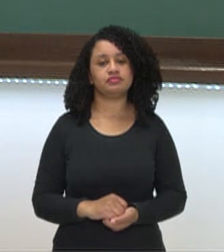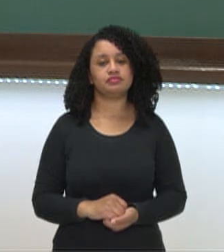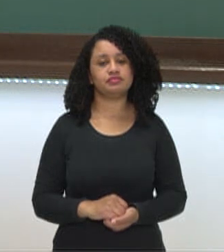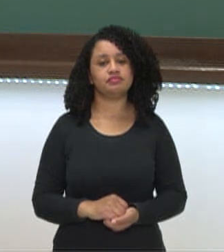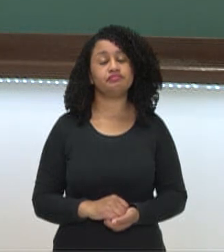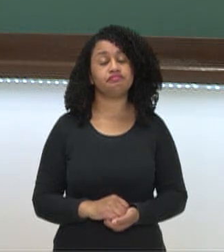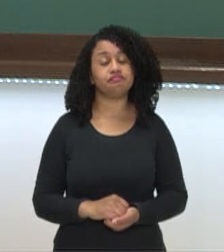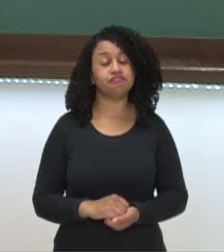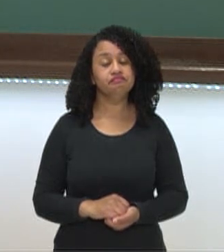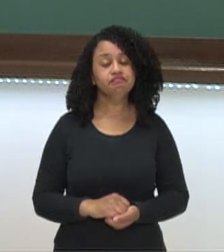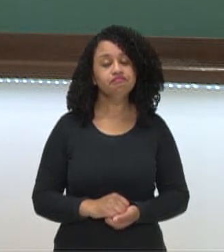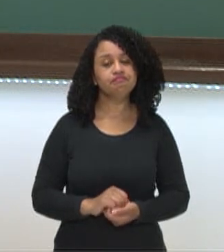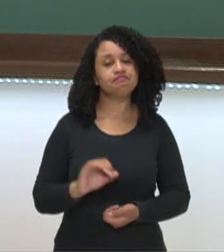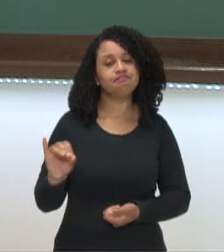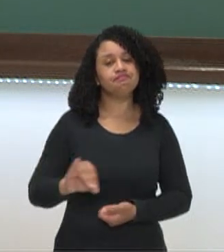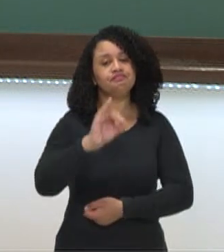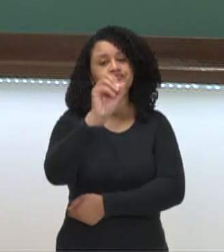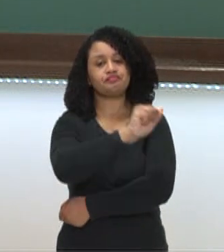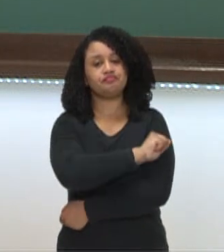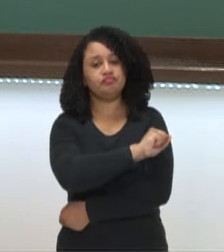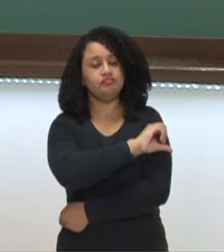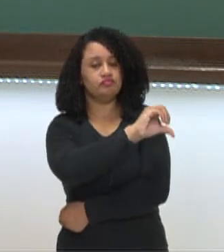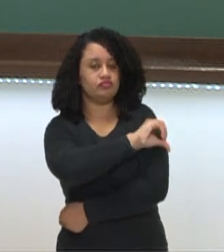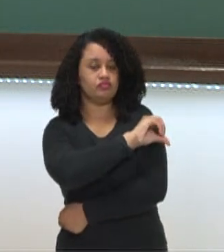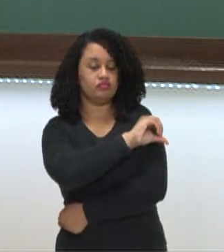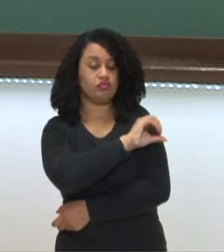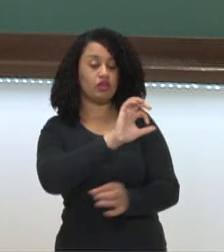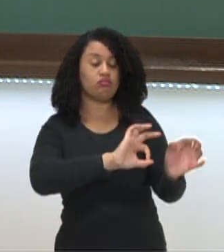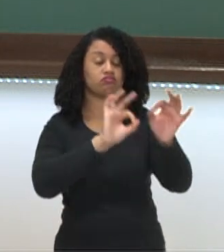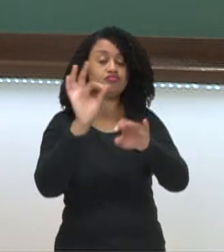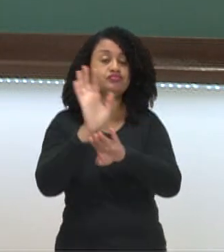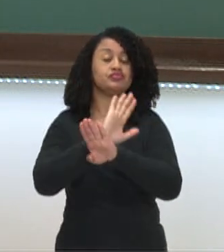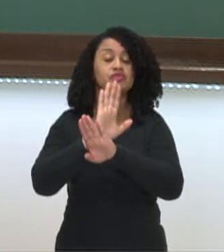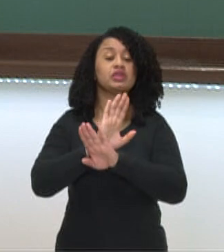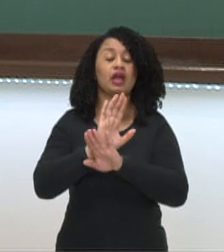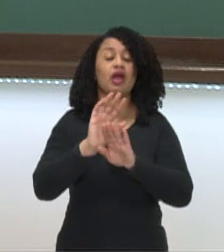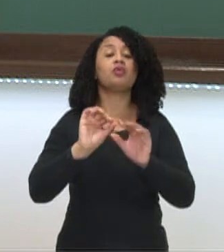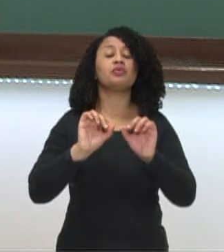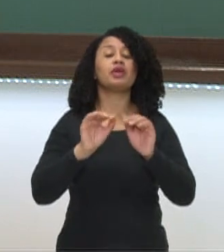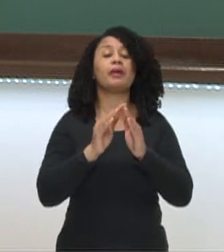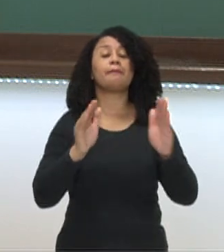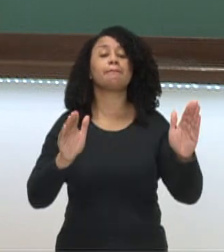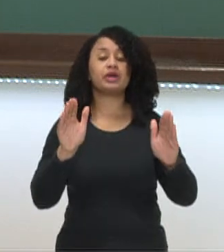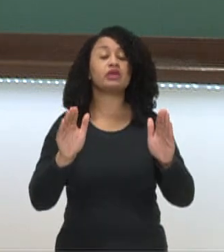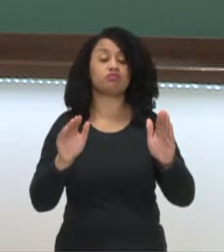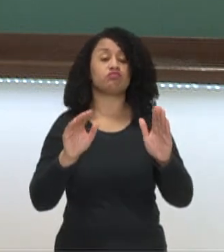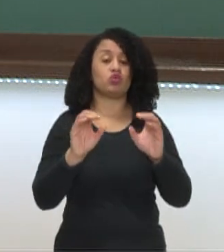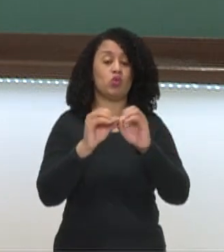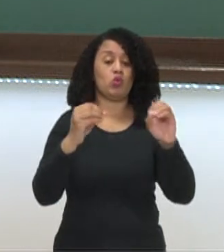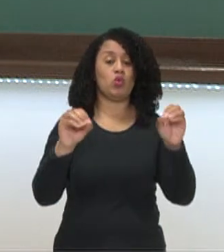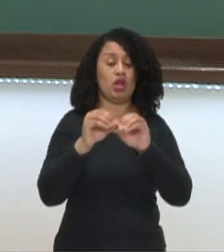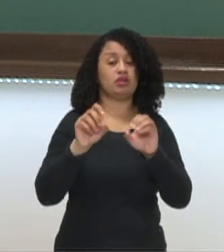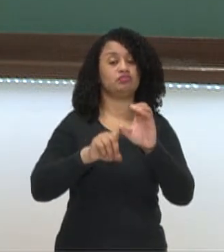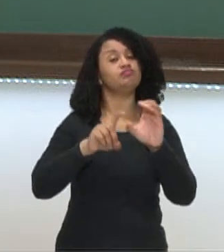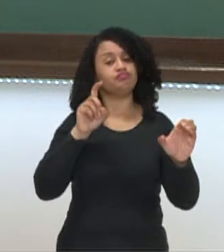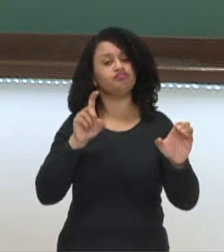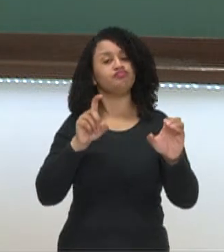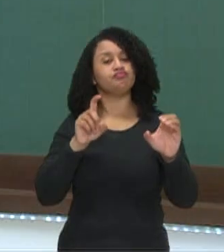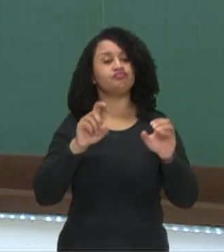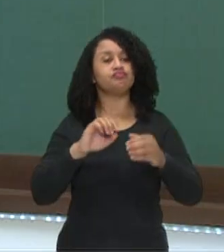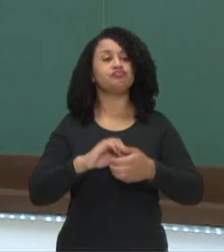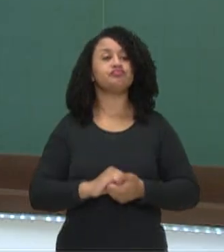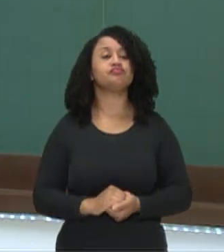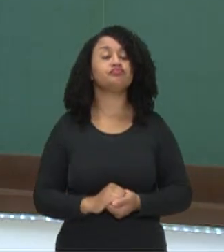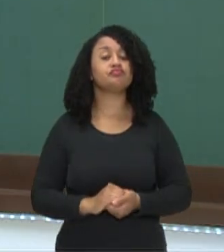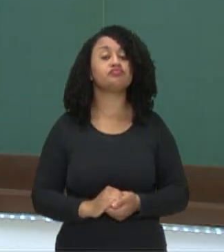Olá estudantes do nono ano, neste vídeo vamos falar sobre período composto por coordenação e